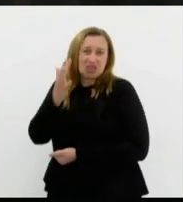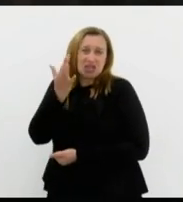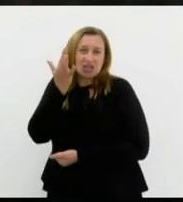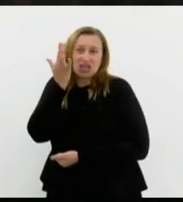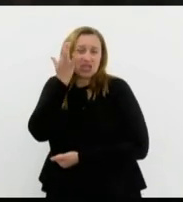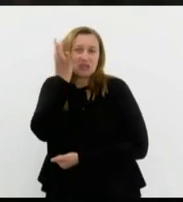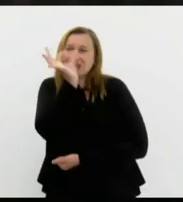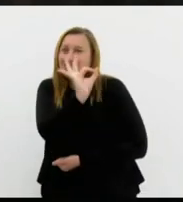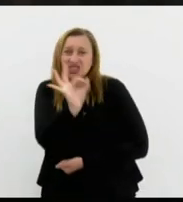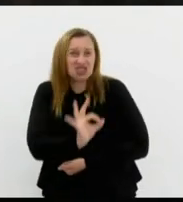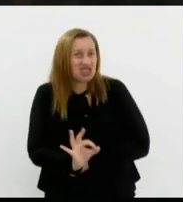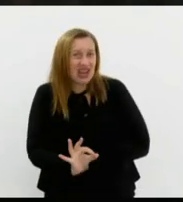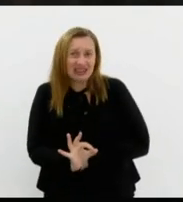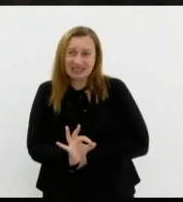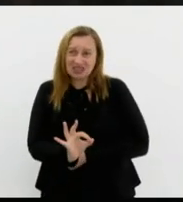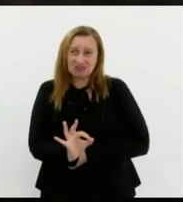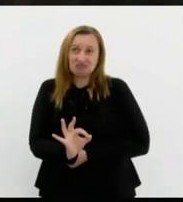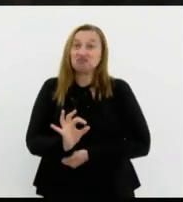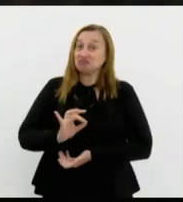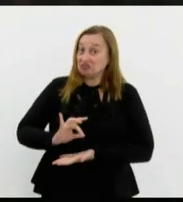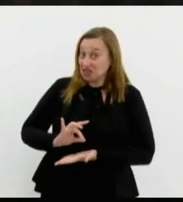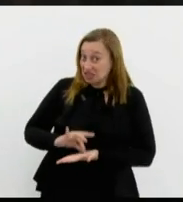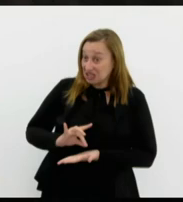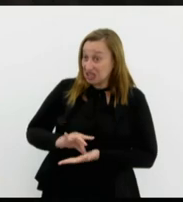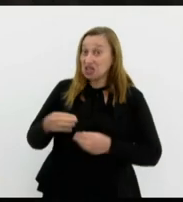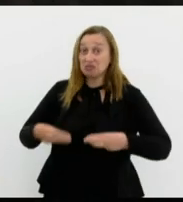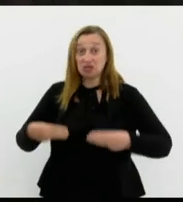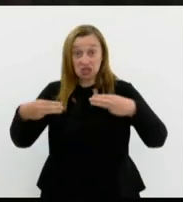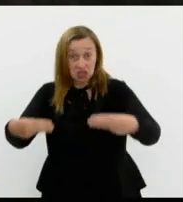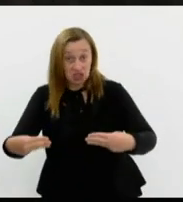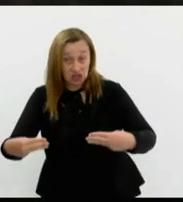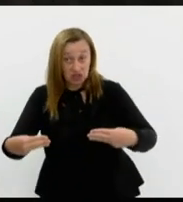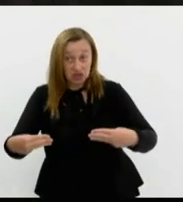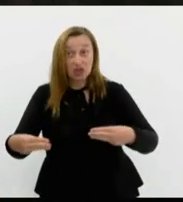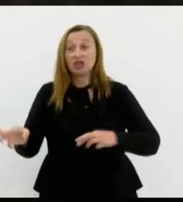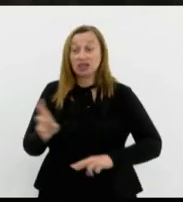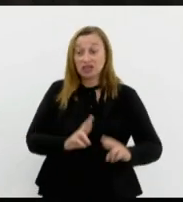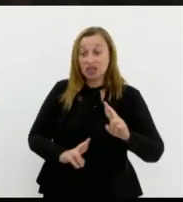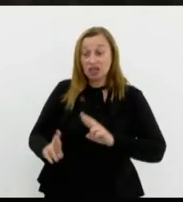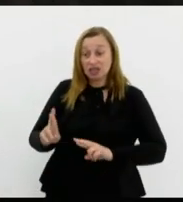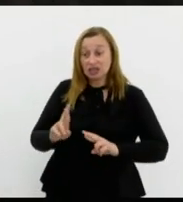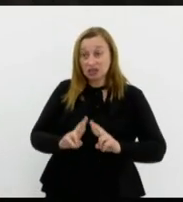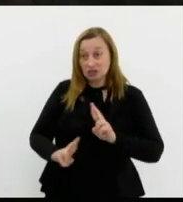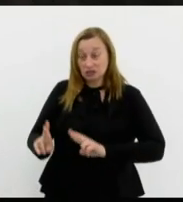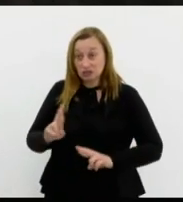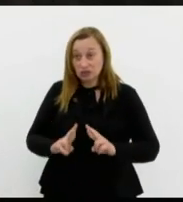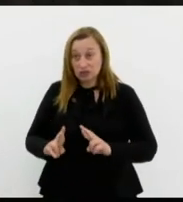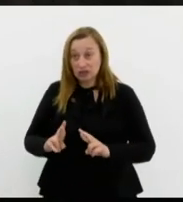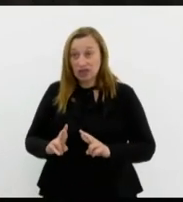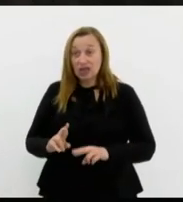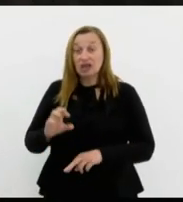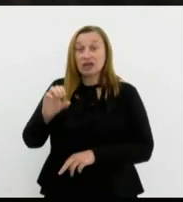que o verdadeiro ministro das relações exteriores é o Celso Amorim.